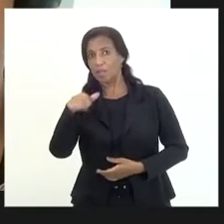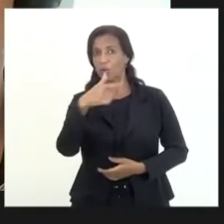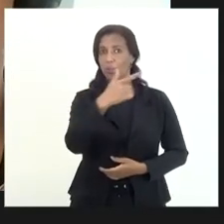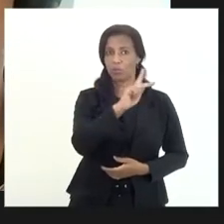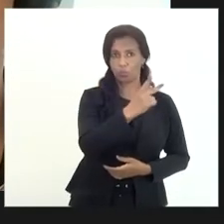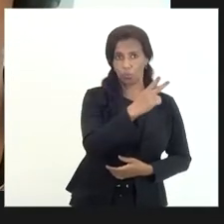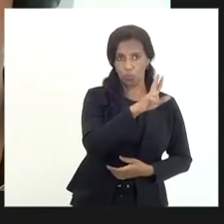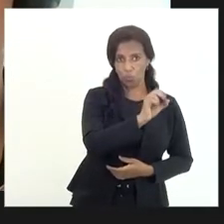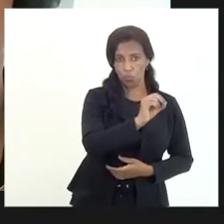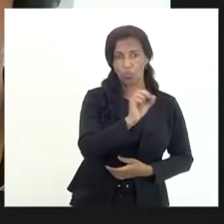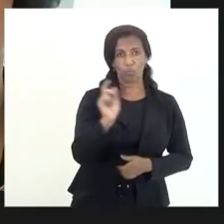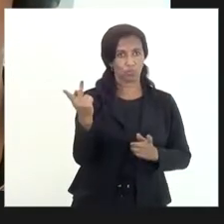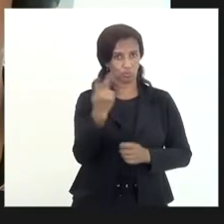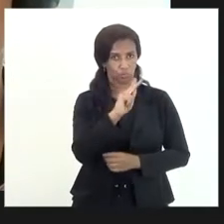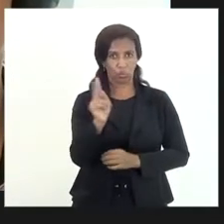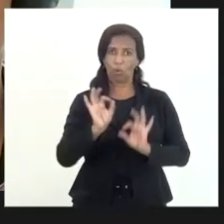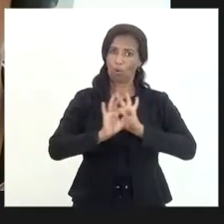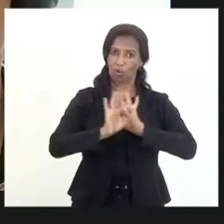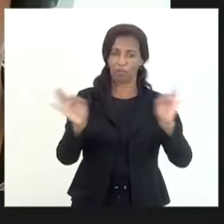ótimo